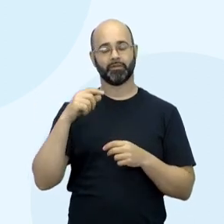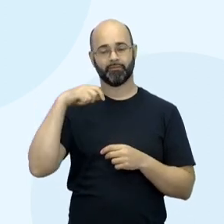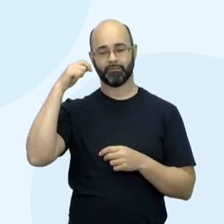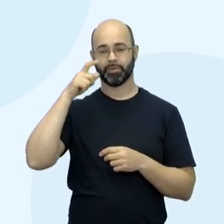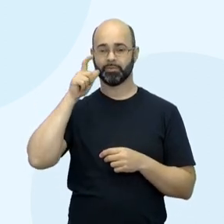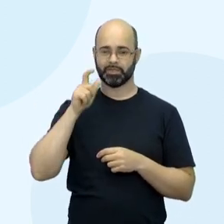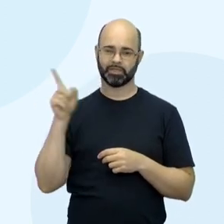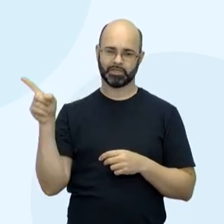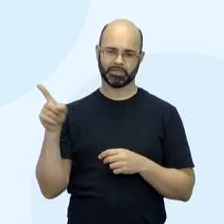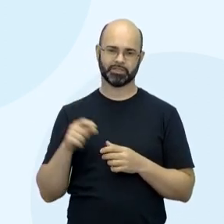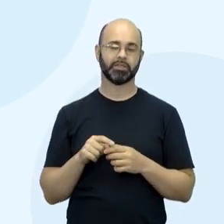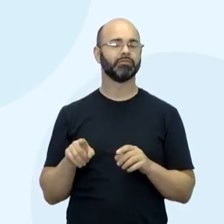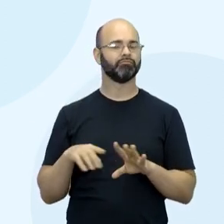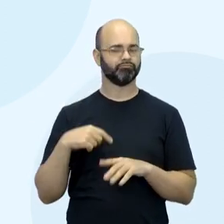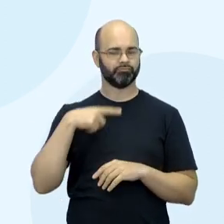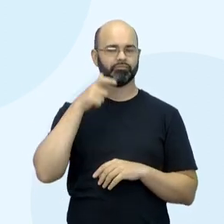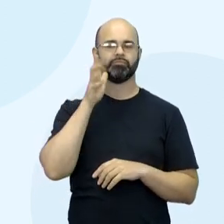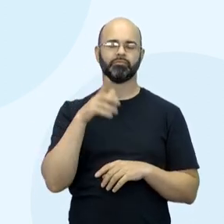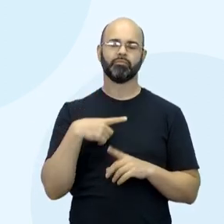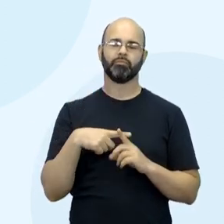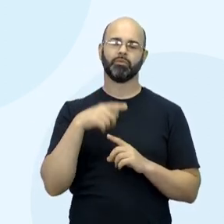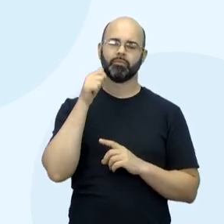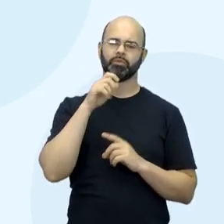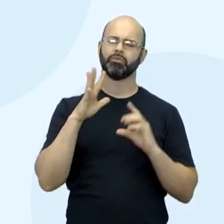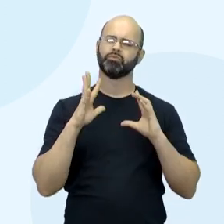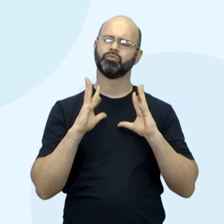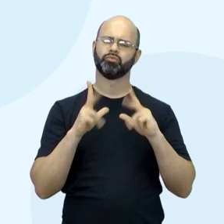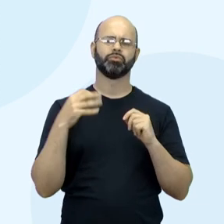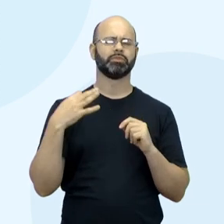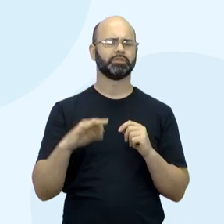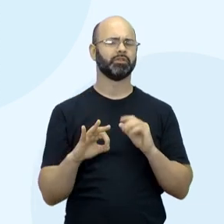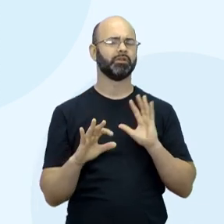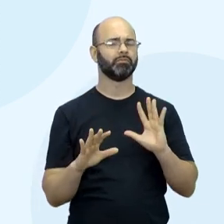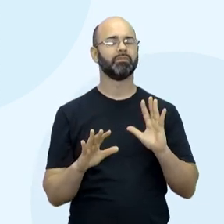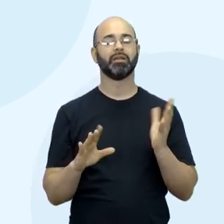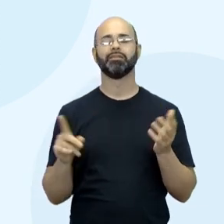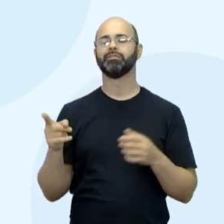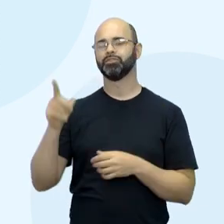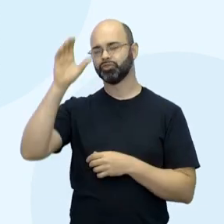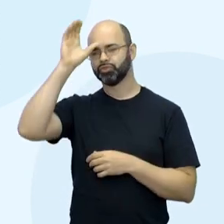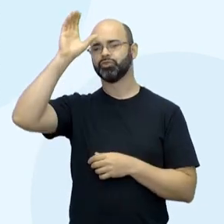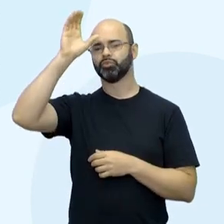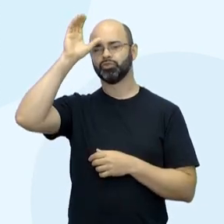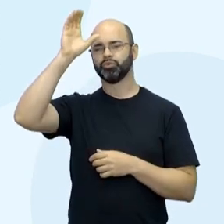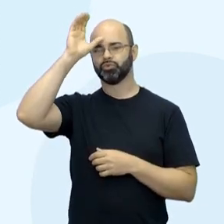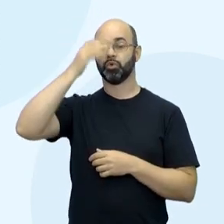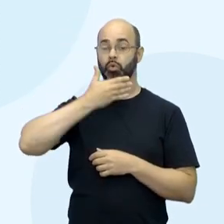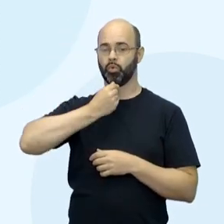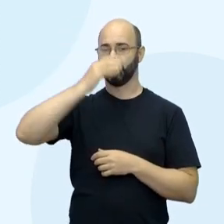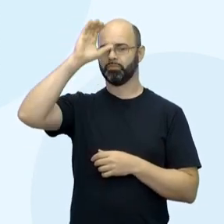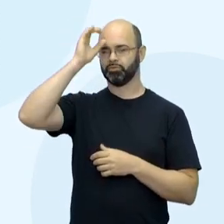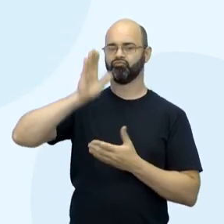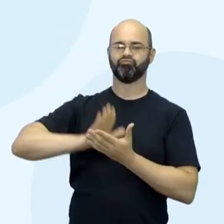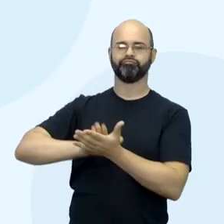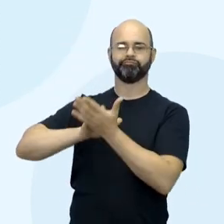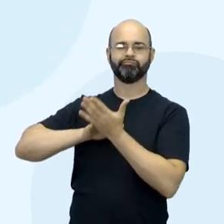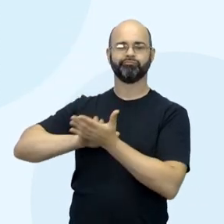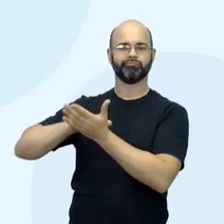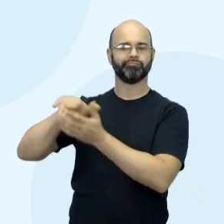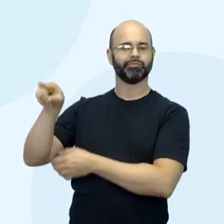ela, eu assisti também, ela faz tudo certinho e quem leva os méritos sempre é o tio. Então, além de falar da questão